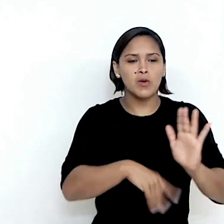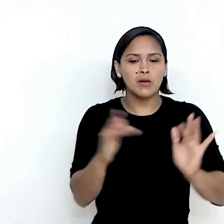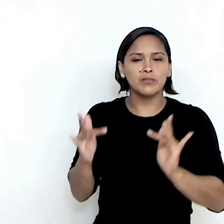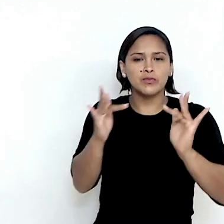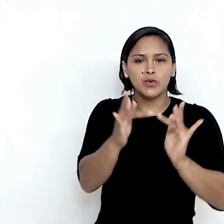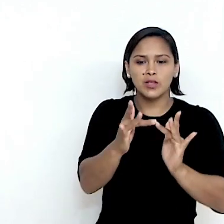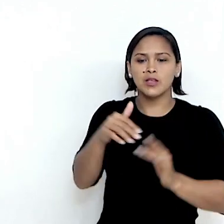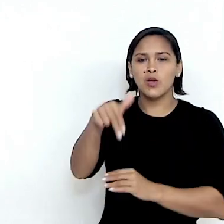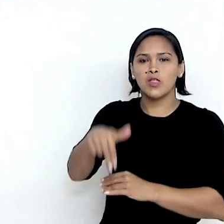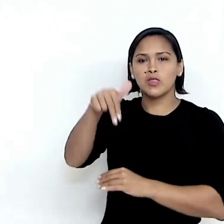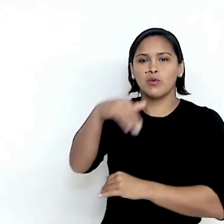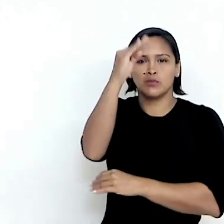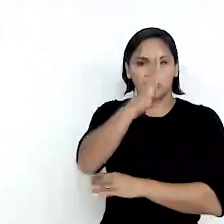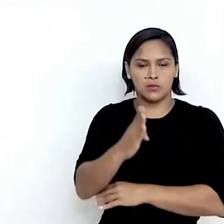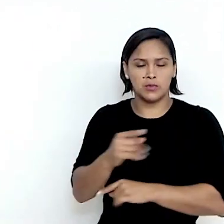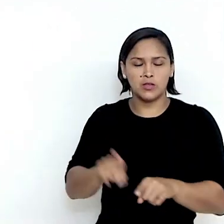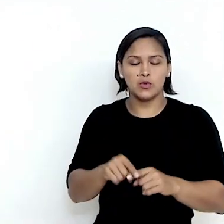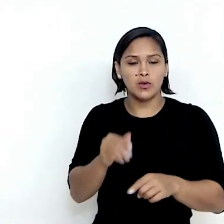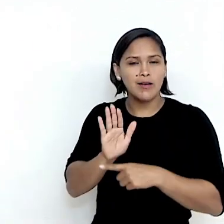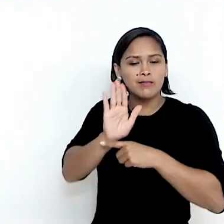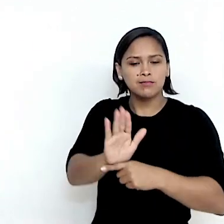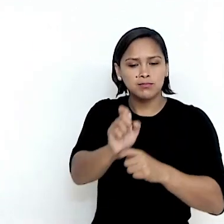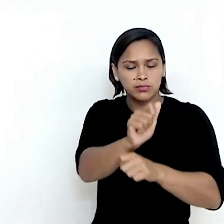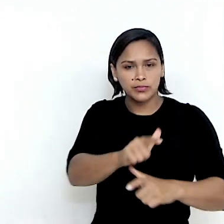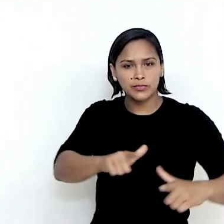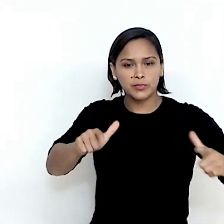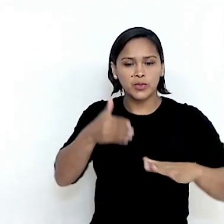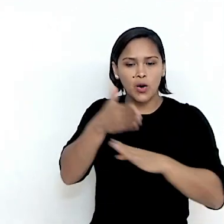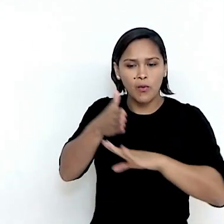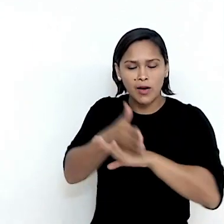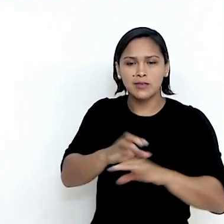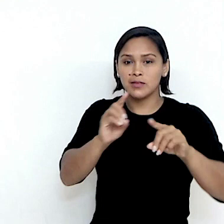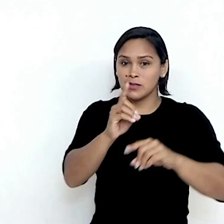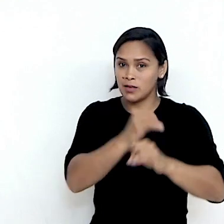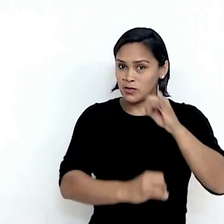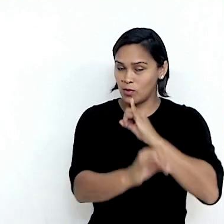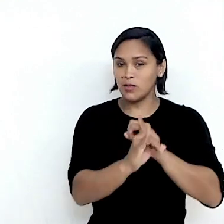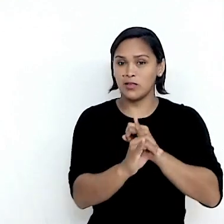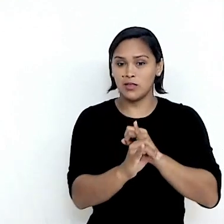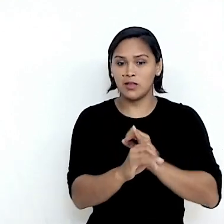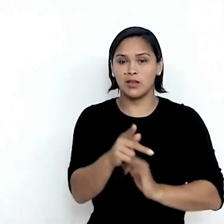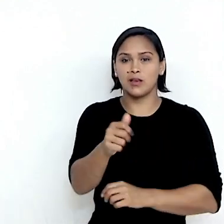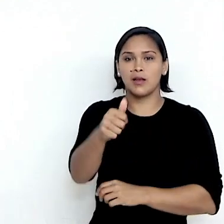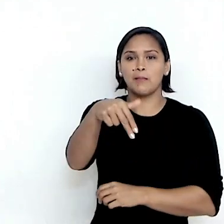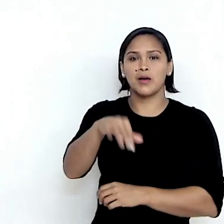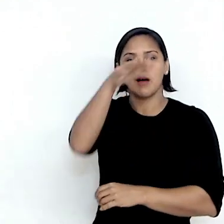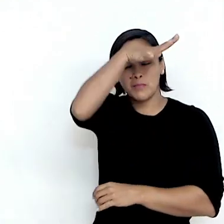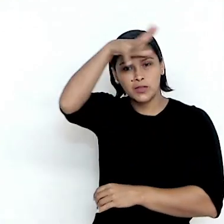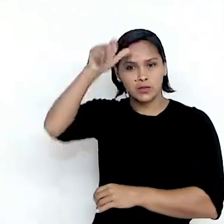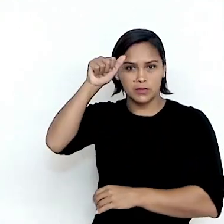conectividade na região norte do Brasil, o que vai ampliar o acesso à internet na Pan-Amazônia.